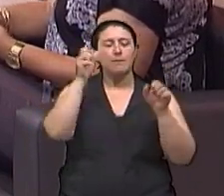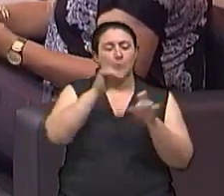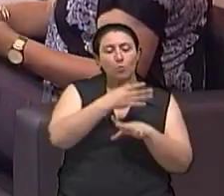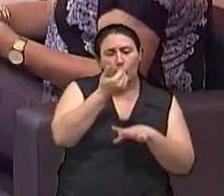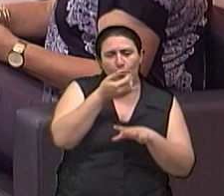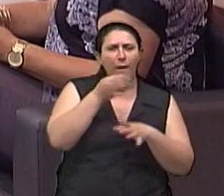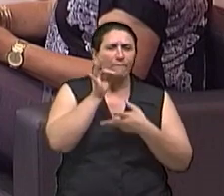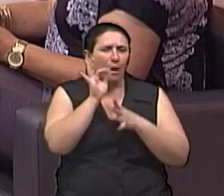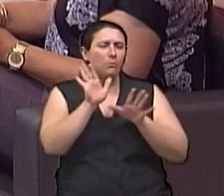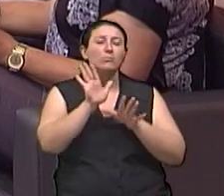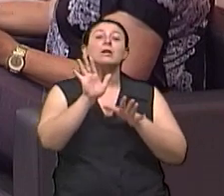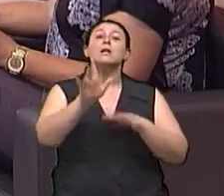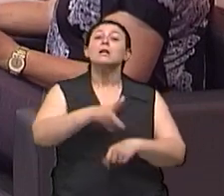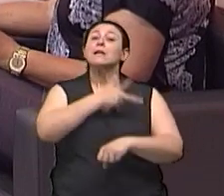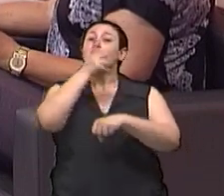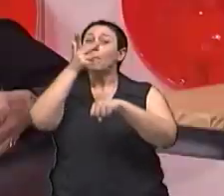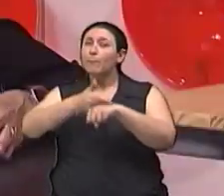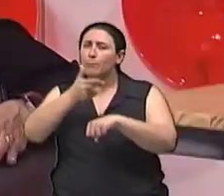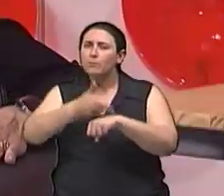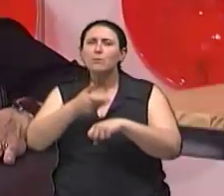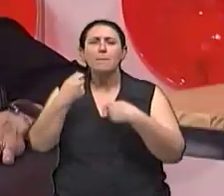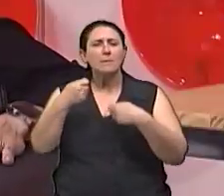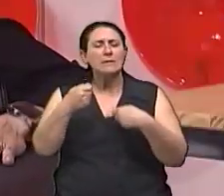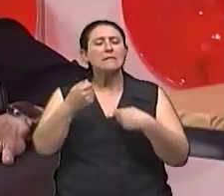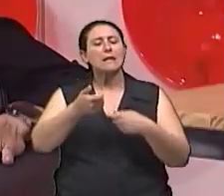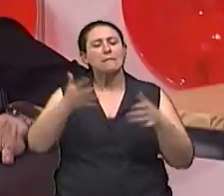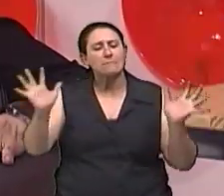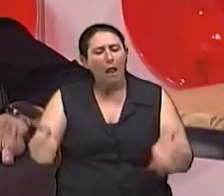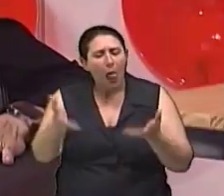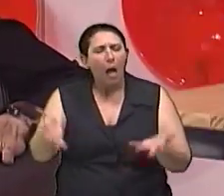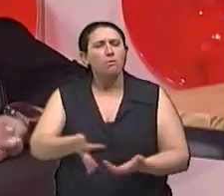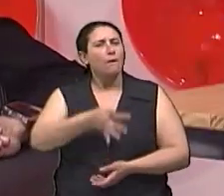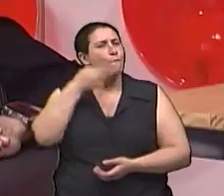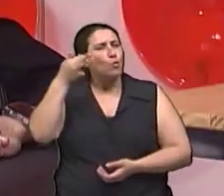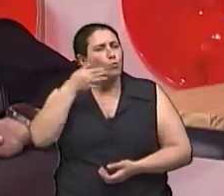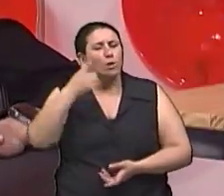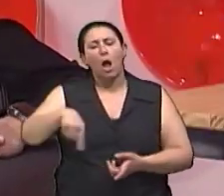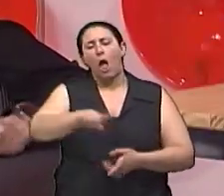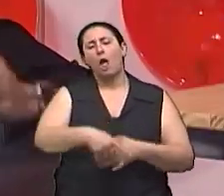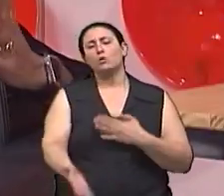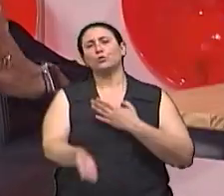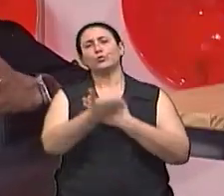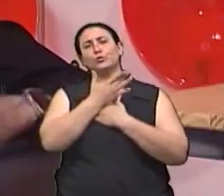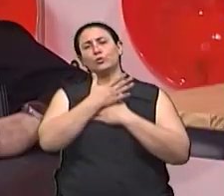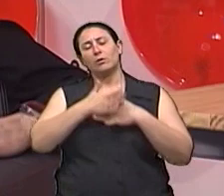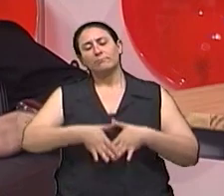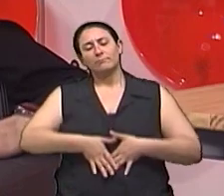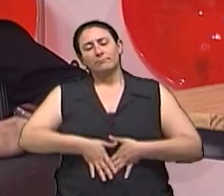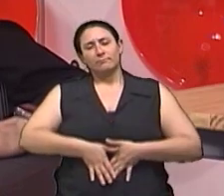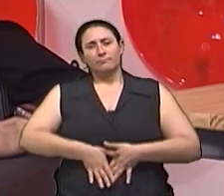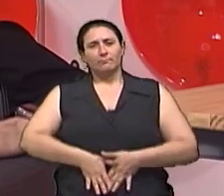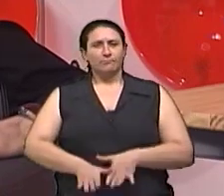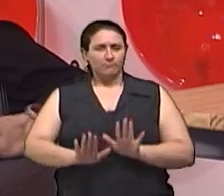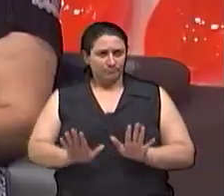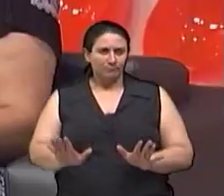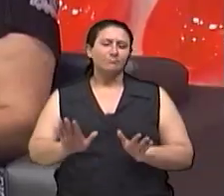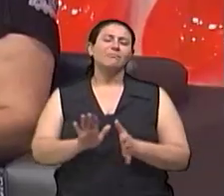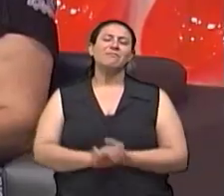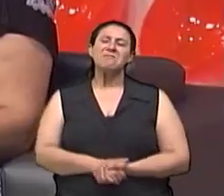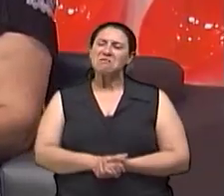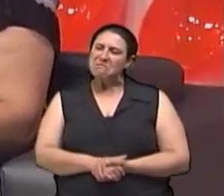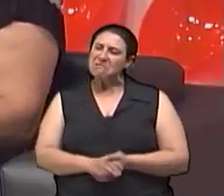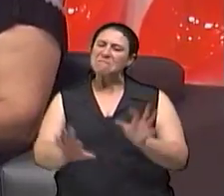E as frutas Que ajuda a digerir E saciar Antes do prato Mais completo Perfeito Belo